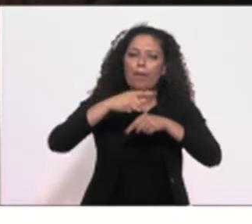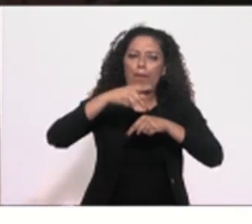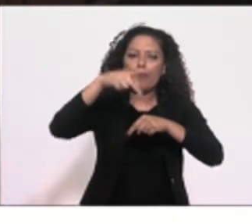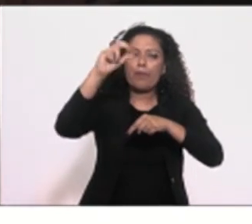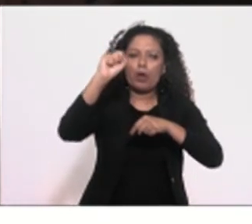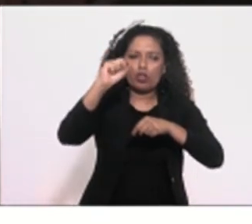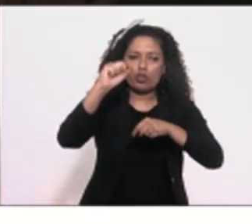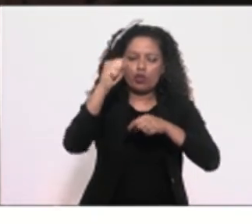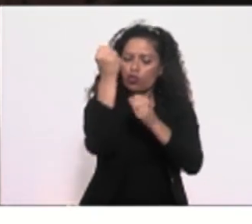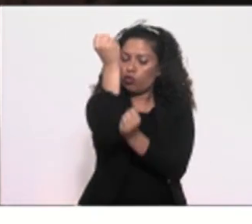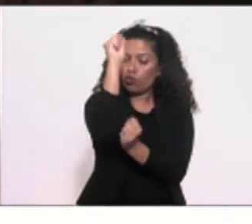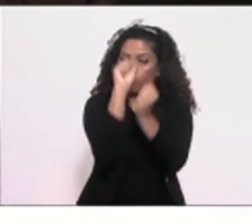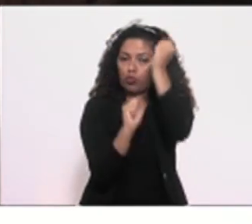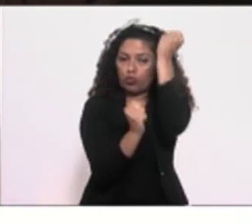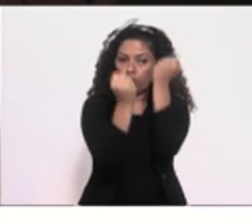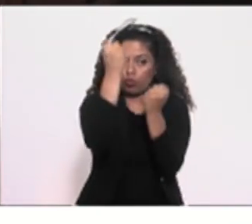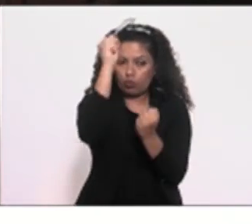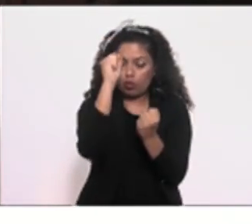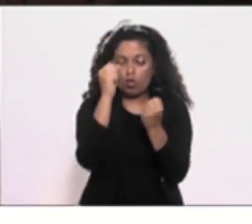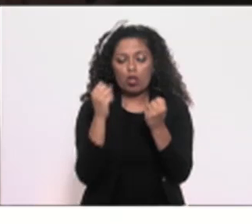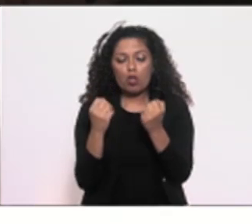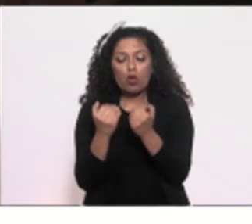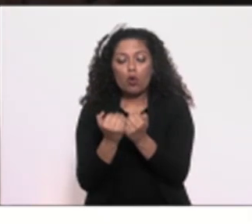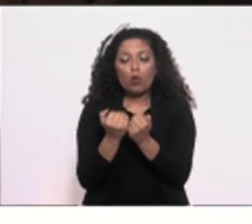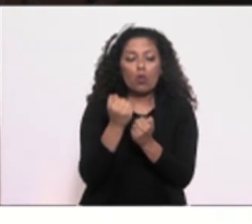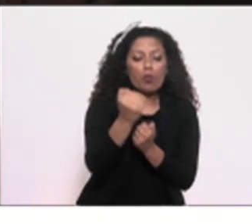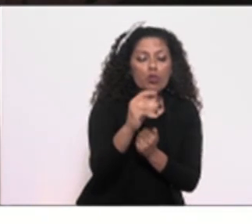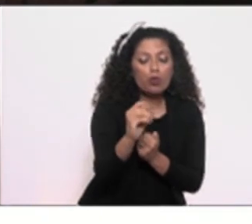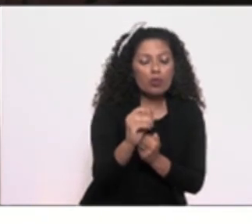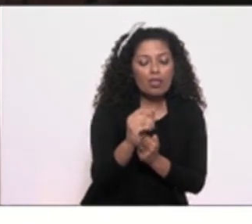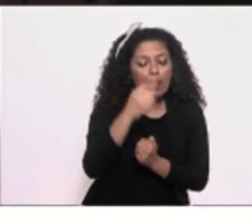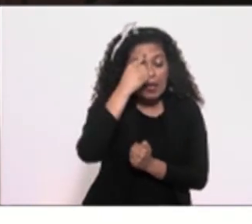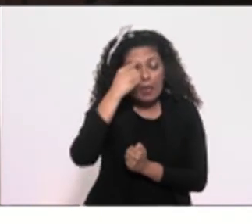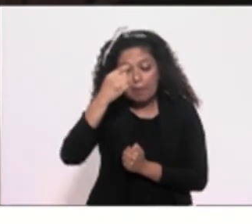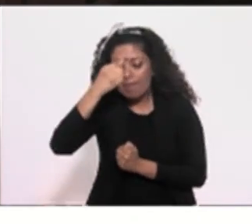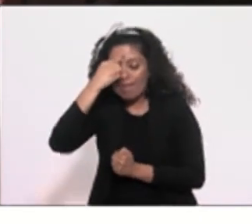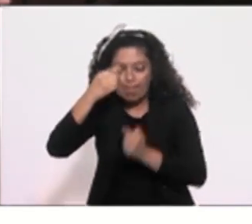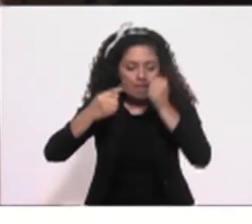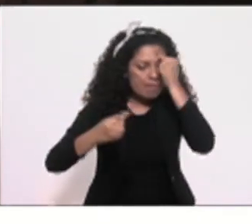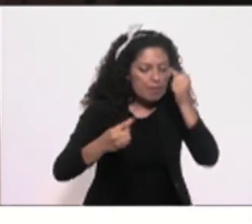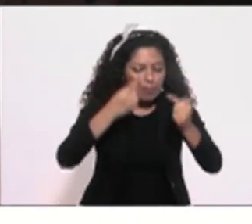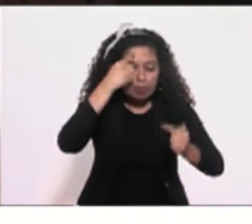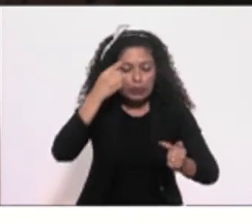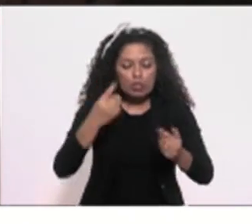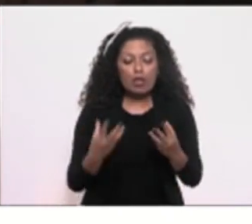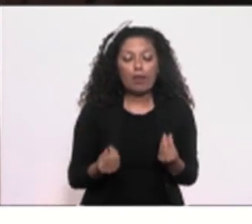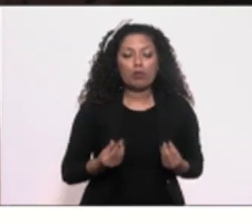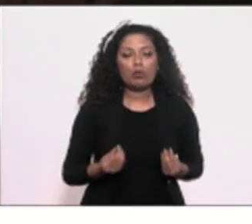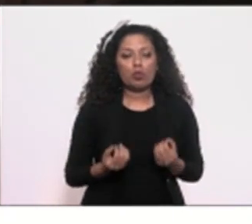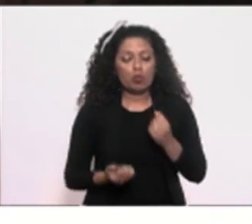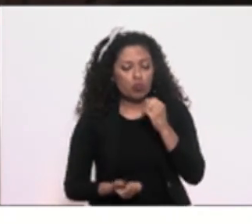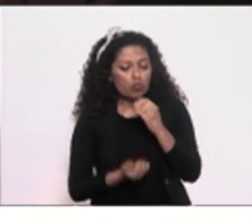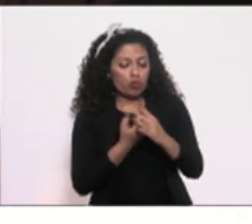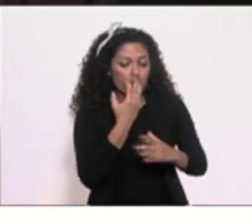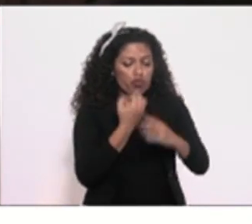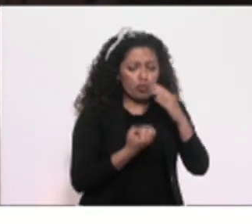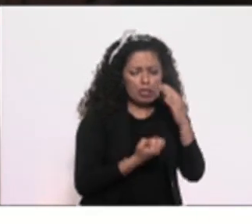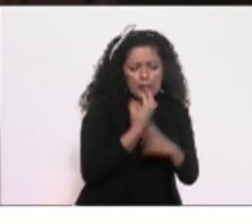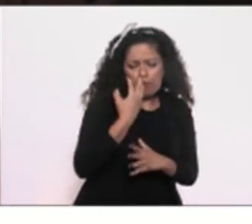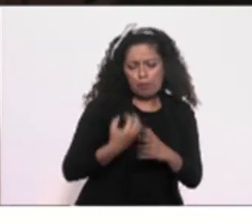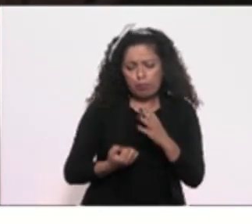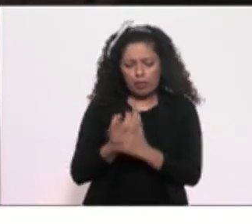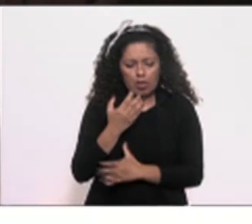num período de racionalidade, de criar uma ordem